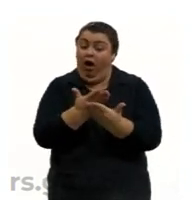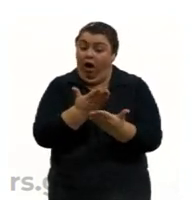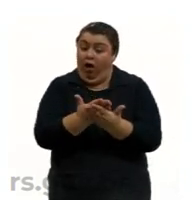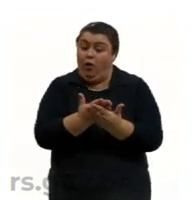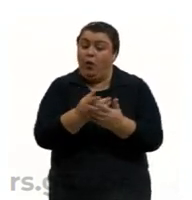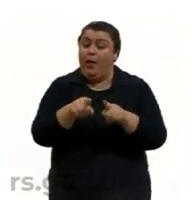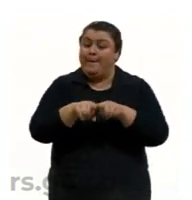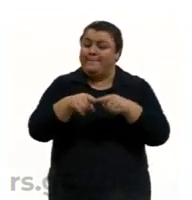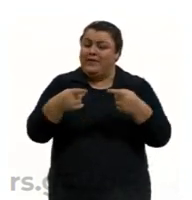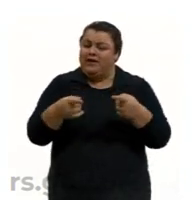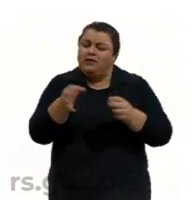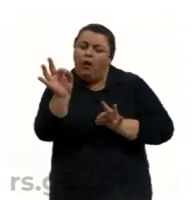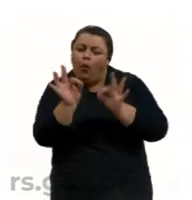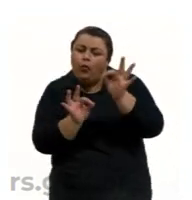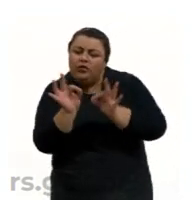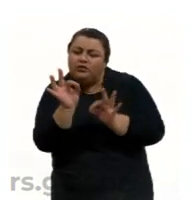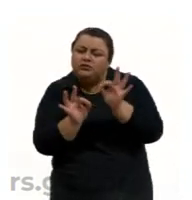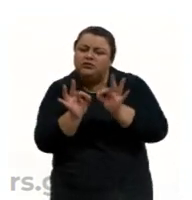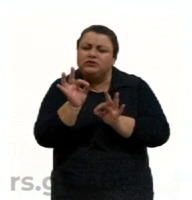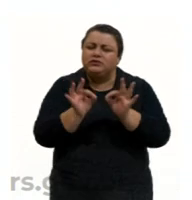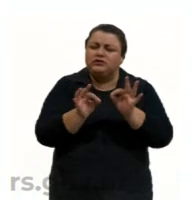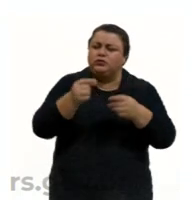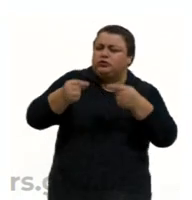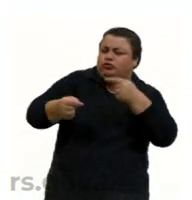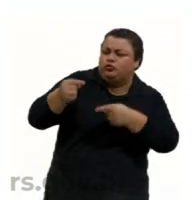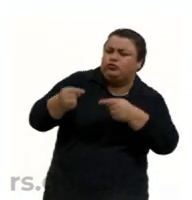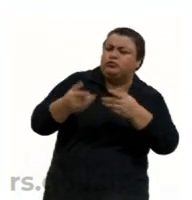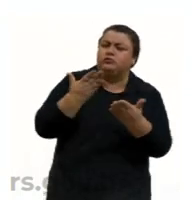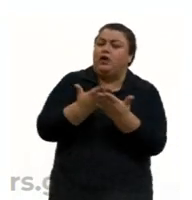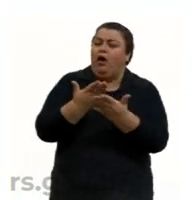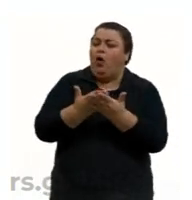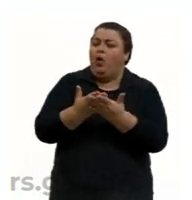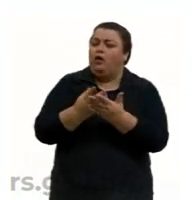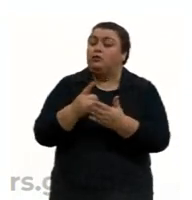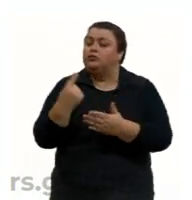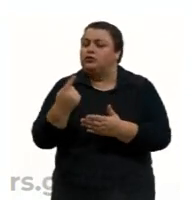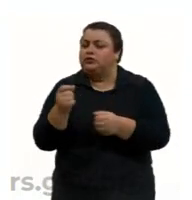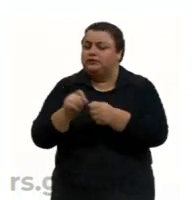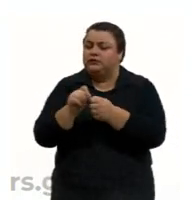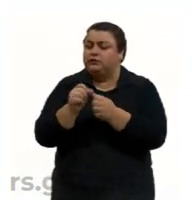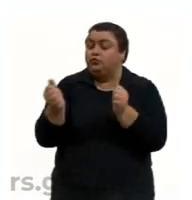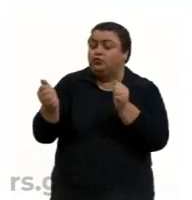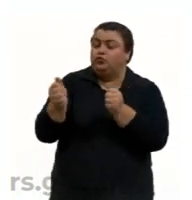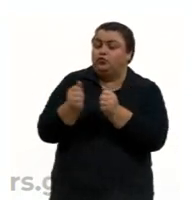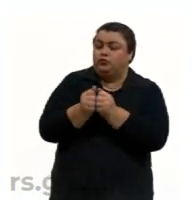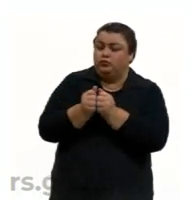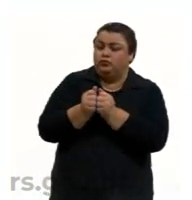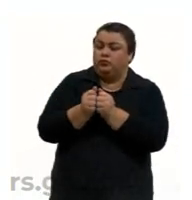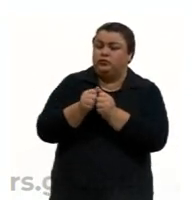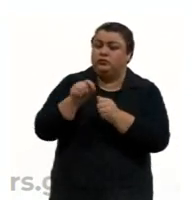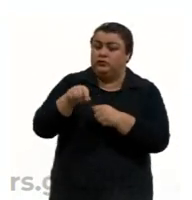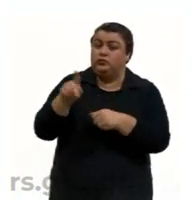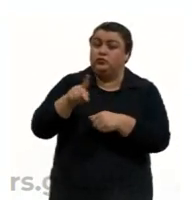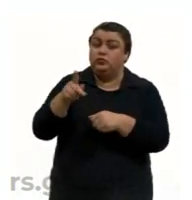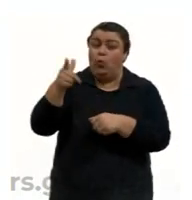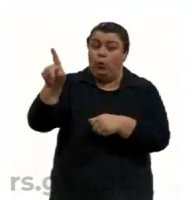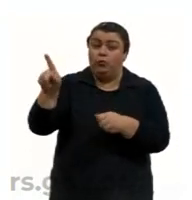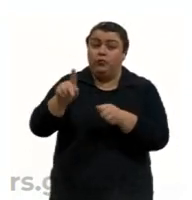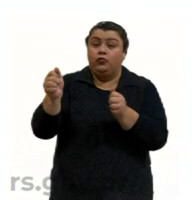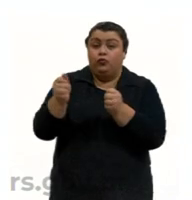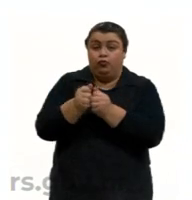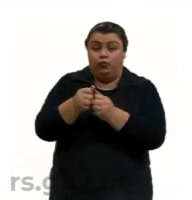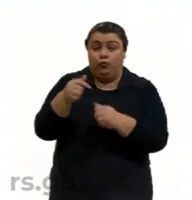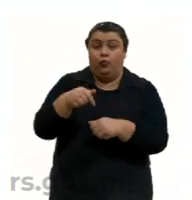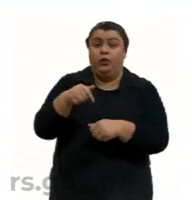o formato da aula, as discussões da aula, nós trabalhamos juntos e isso que o professor Jaysson faz comigo, esse é o papel